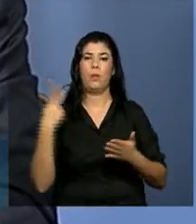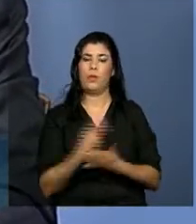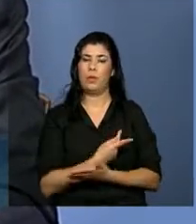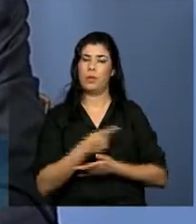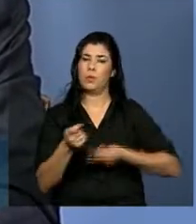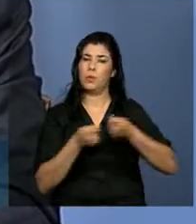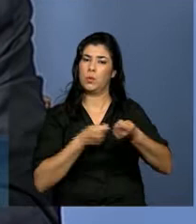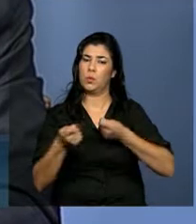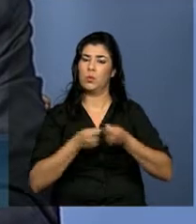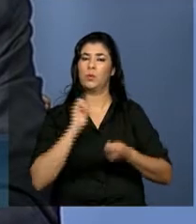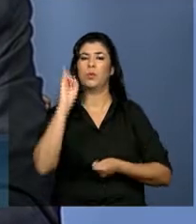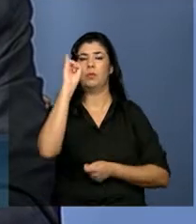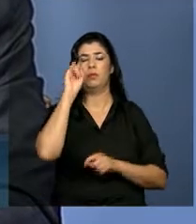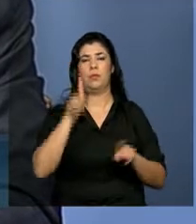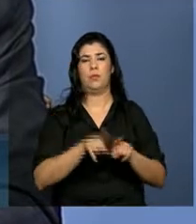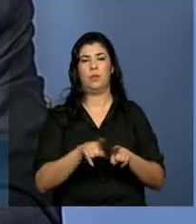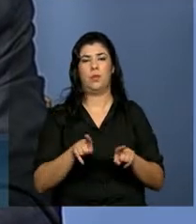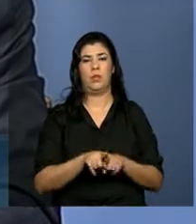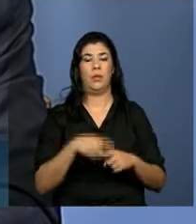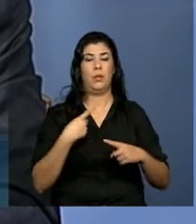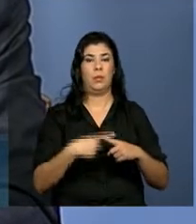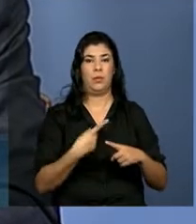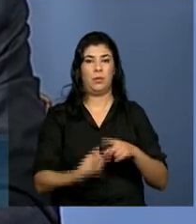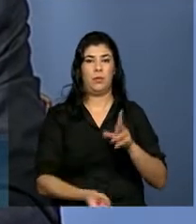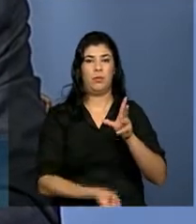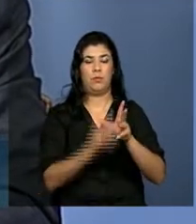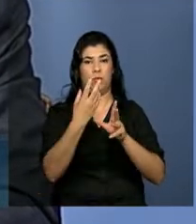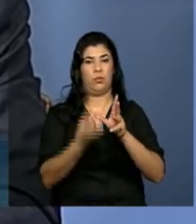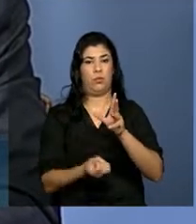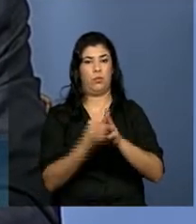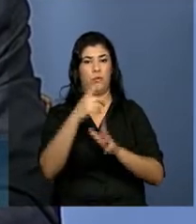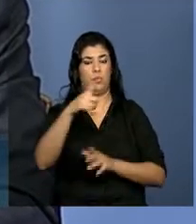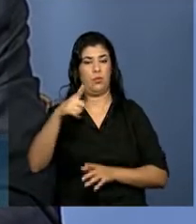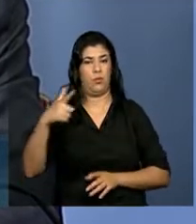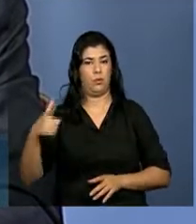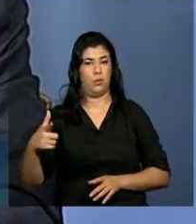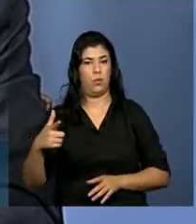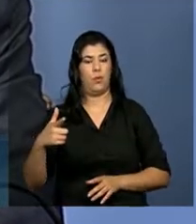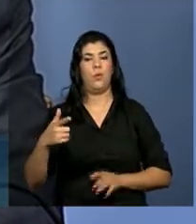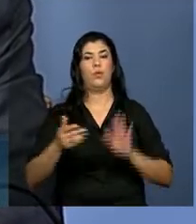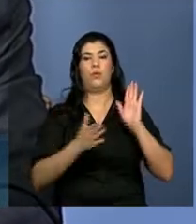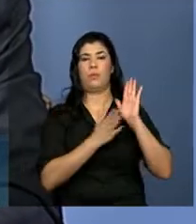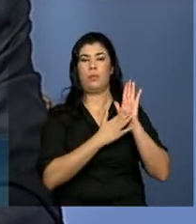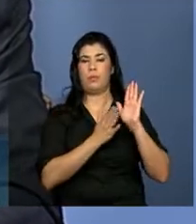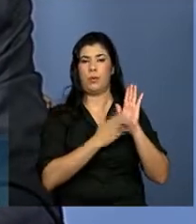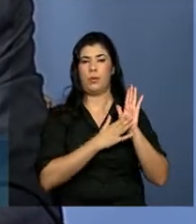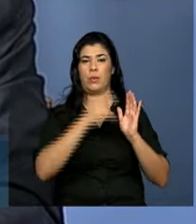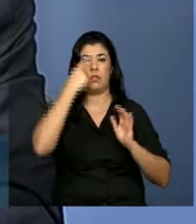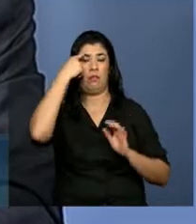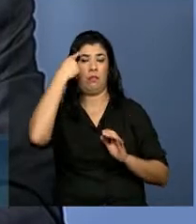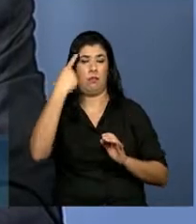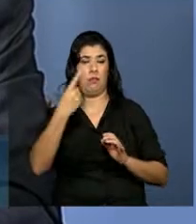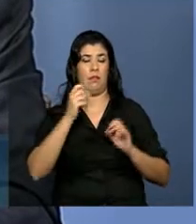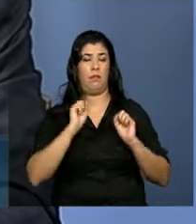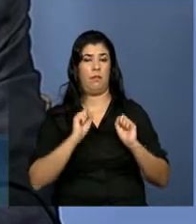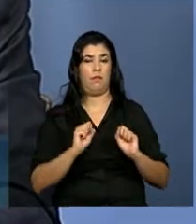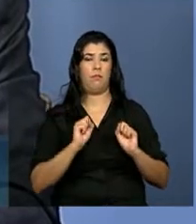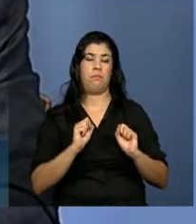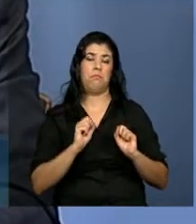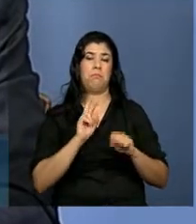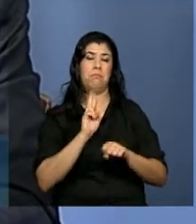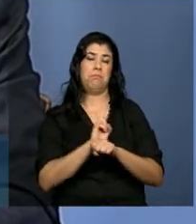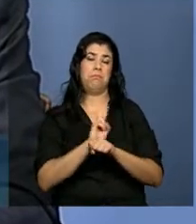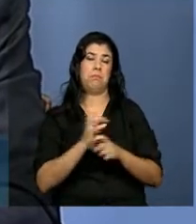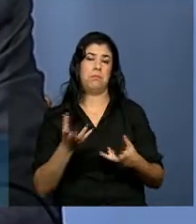é muito importante, porque dali haverá o nascimento de propostas, de ideias que eu espero